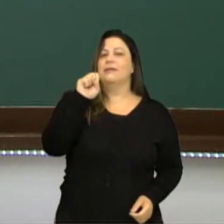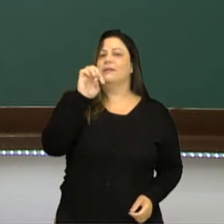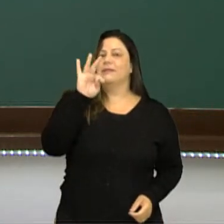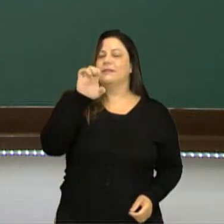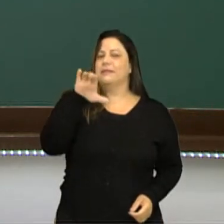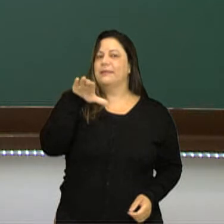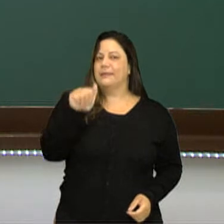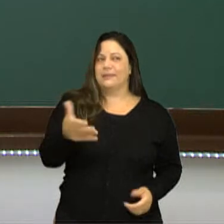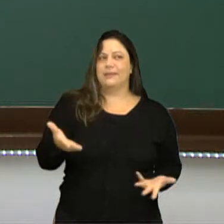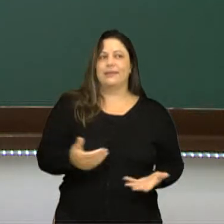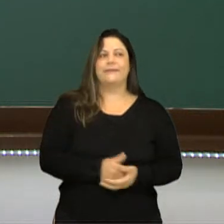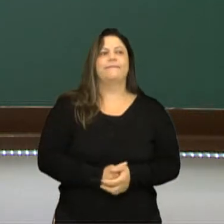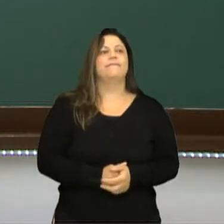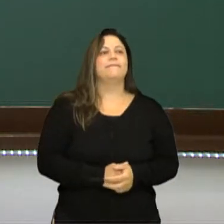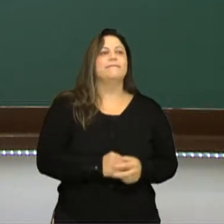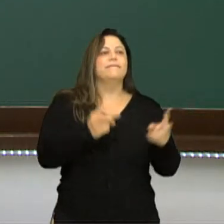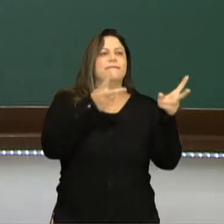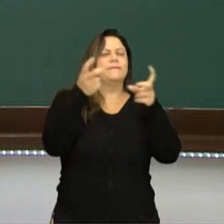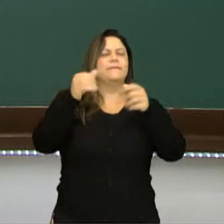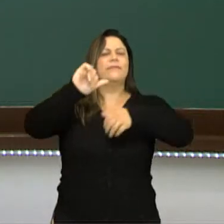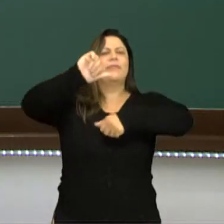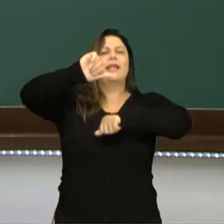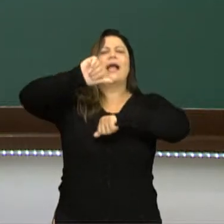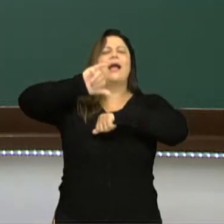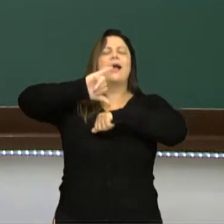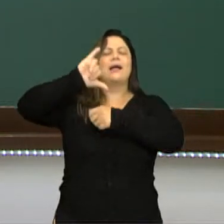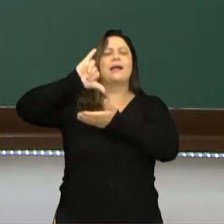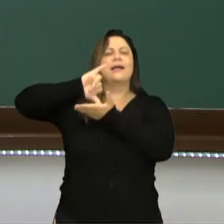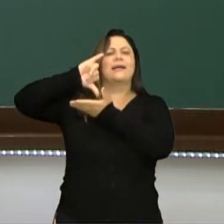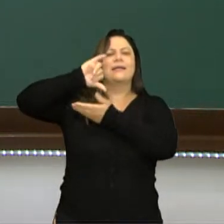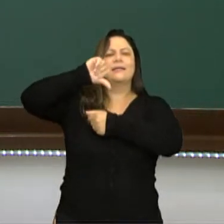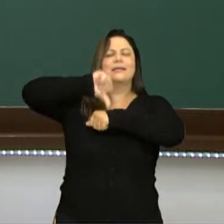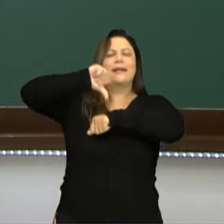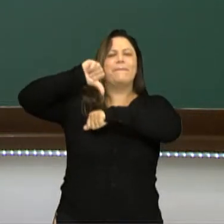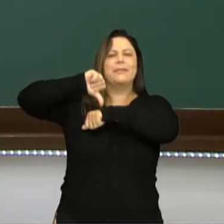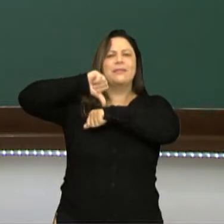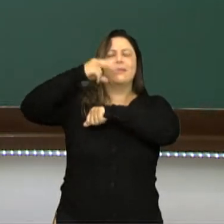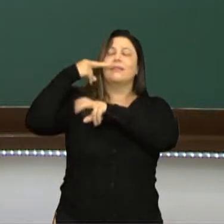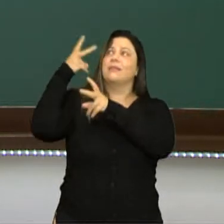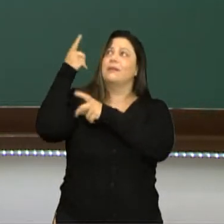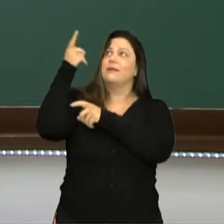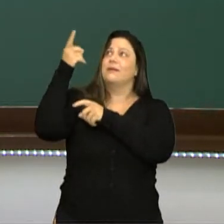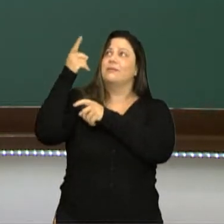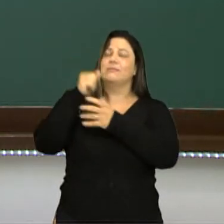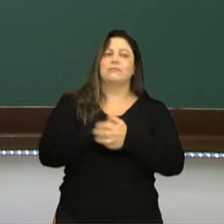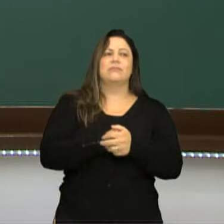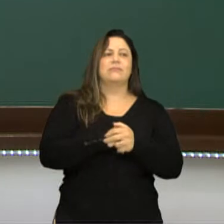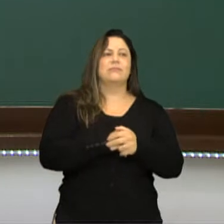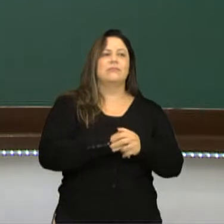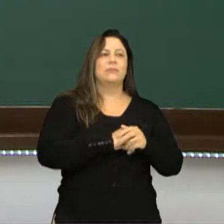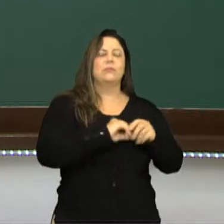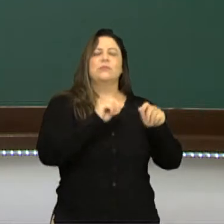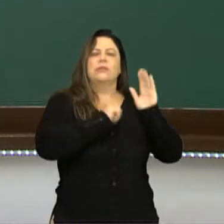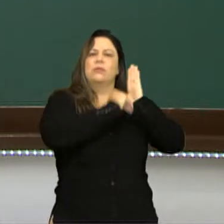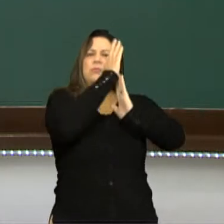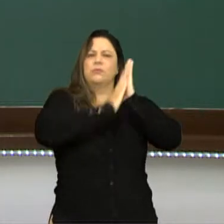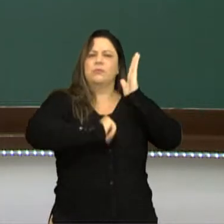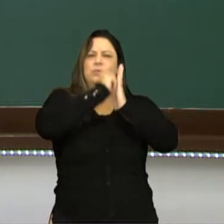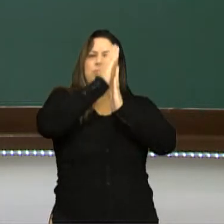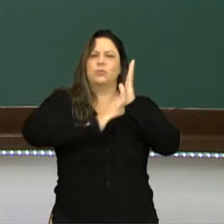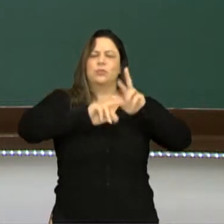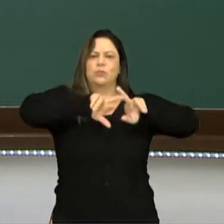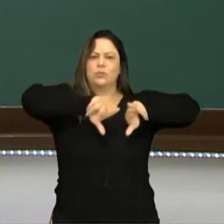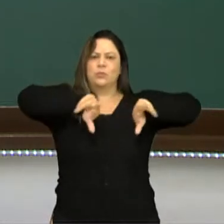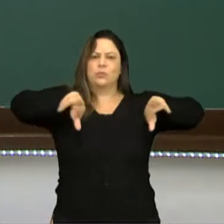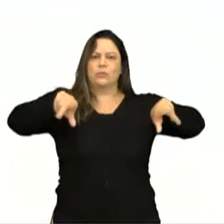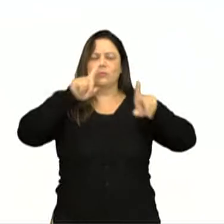Tenochtitlán, a capital do Império Azteca, numa reprodução do muralista mexicano Diego Rivera. Para que vocês